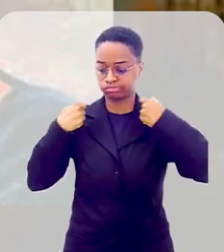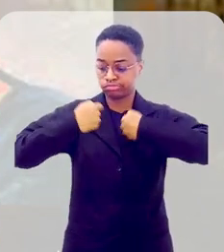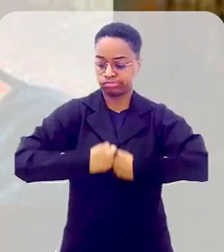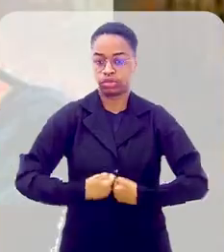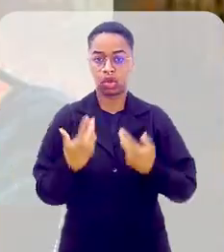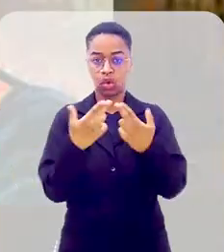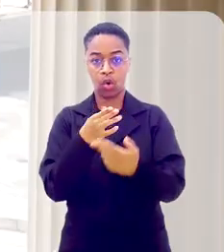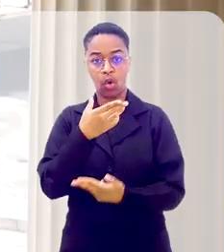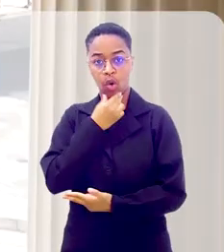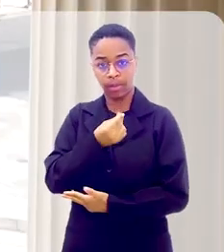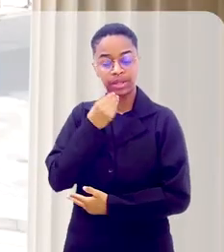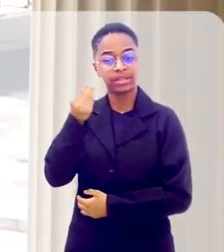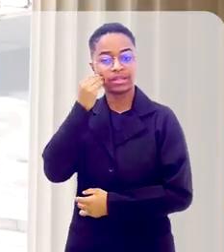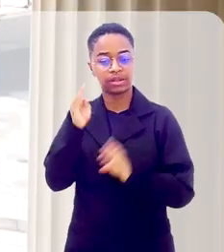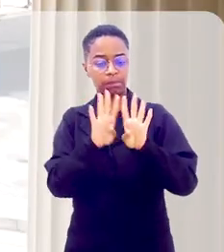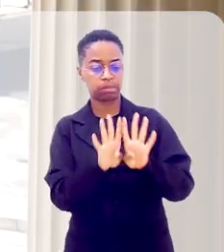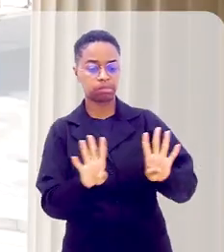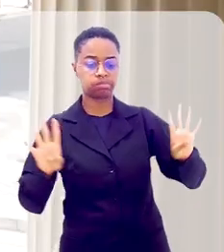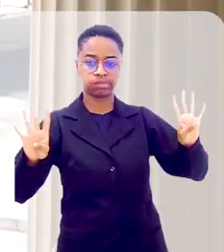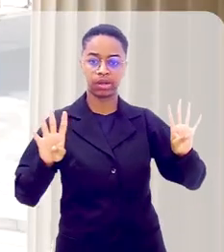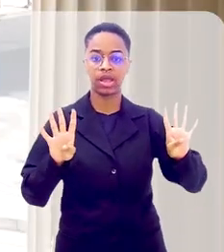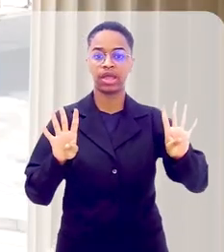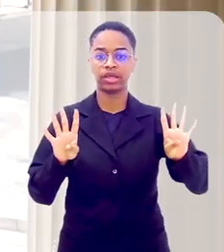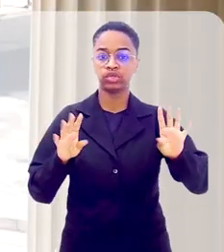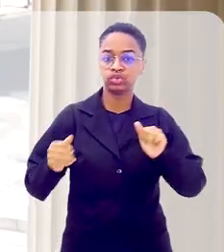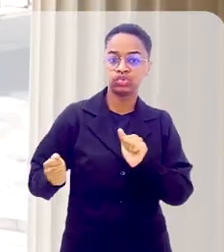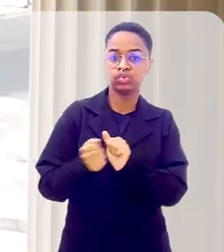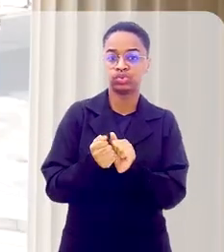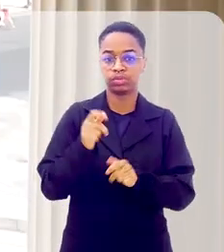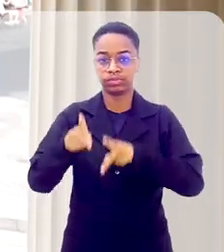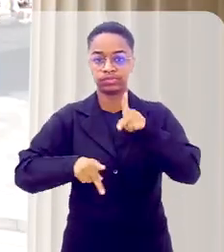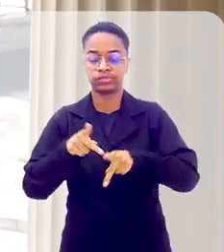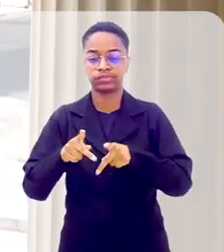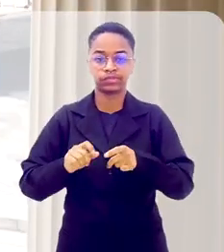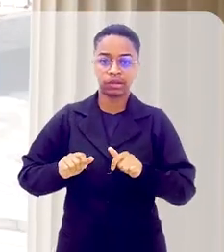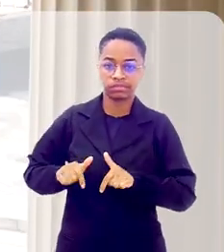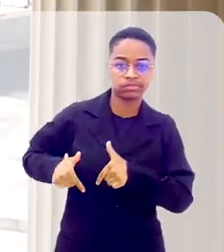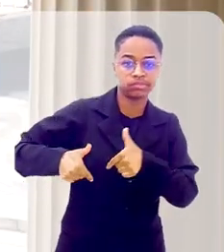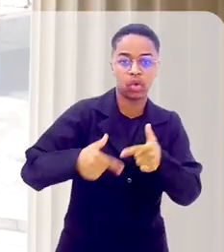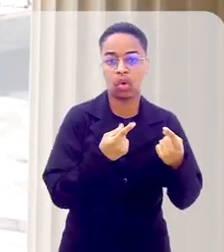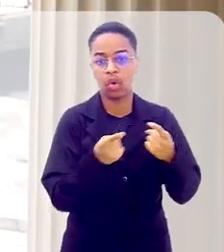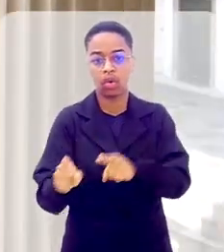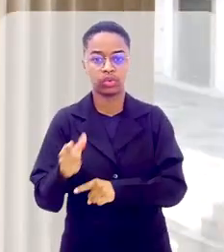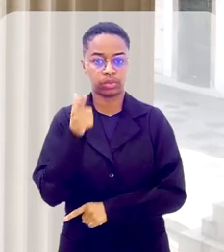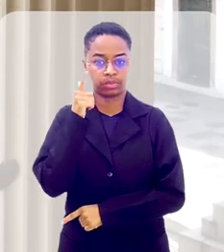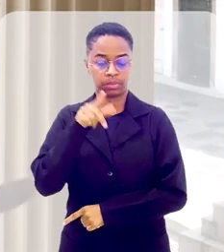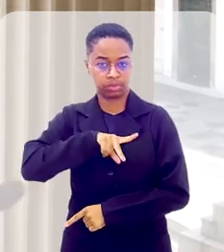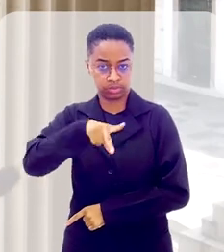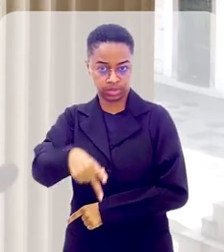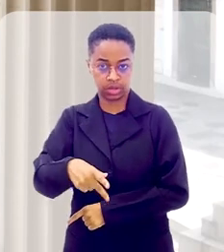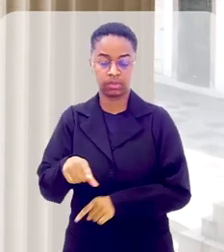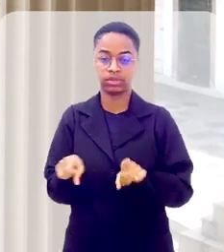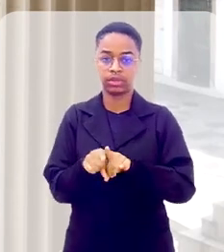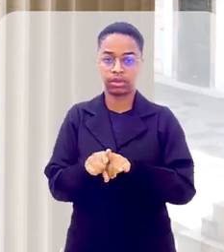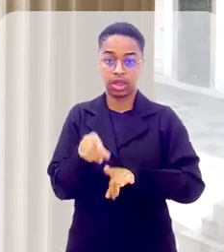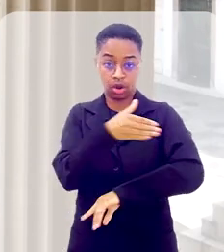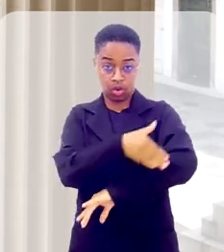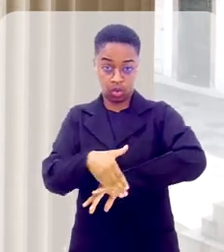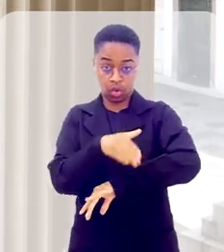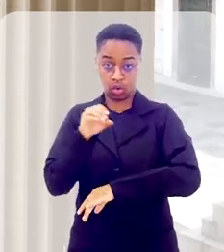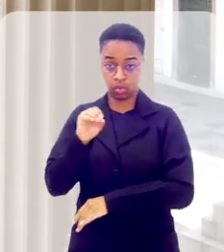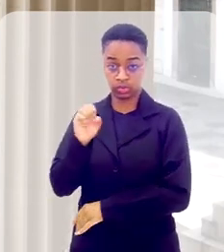vestir de homem para engrossar as fileiras daqueles que lutavam pela nossa emancipação de Portugal. A Rua Escar Silva foi